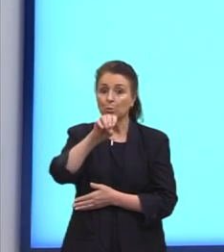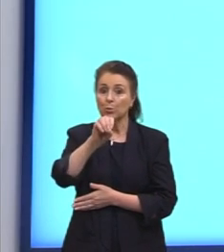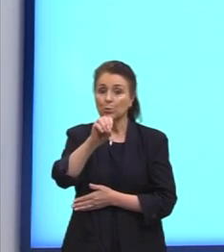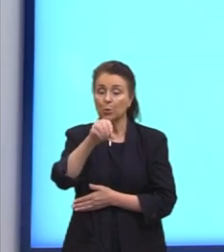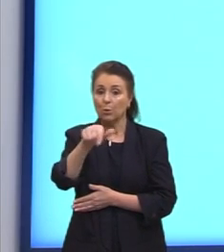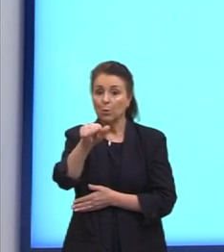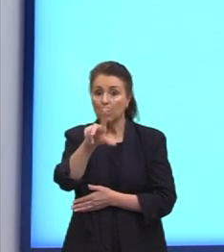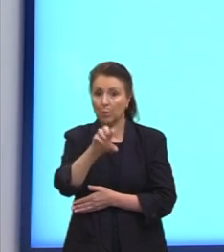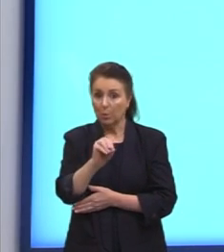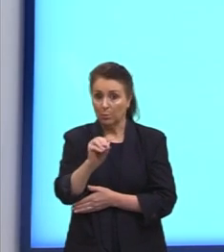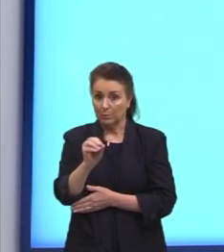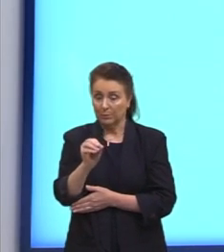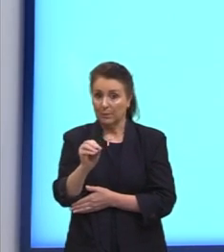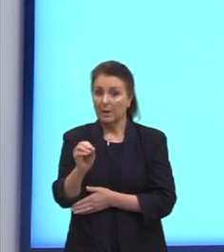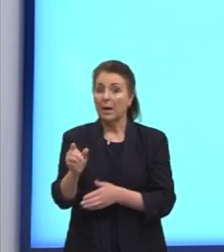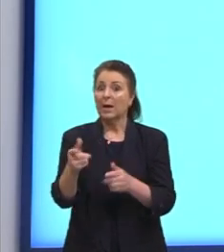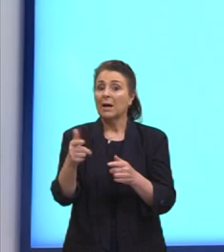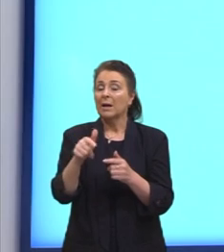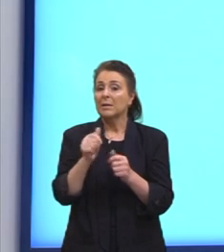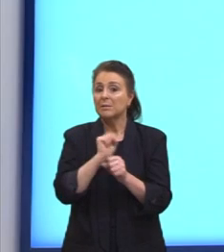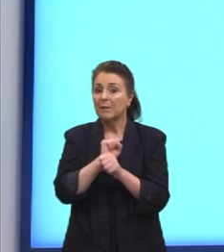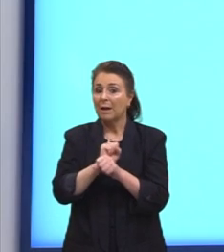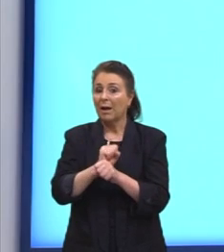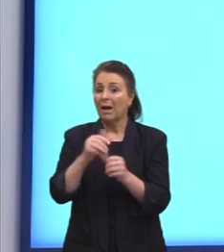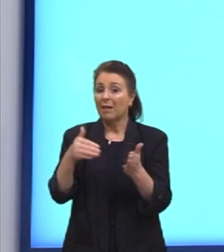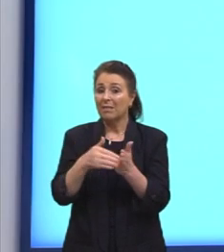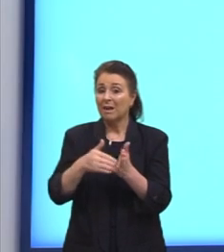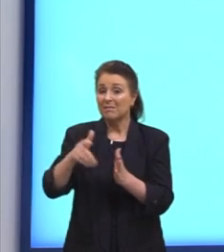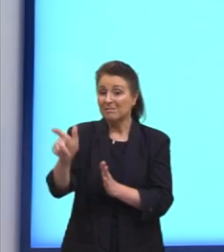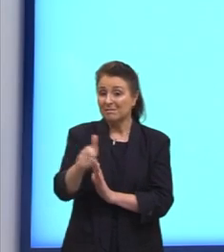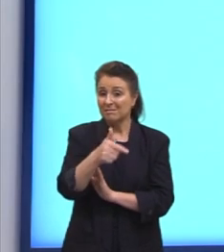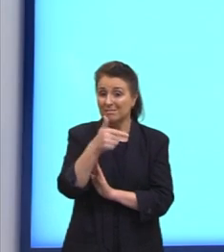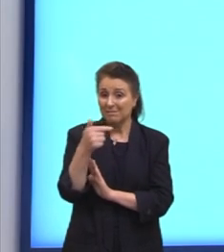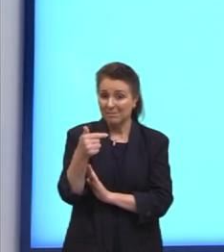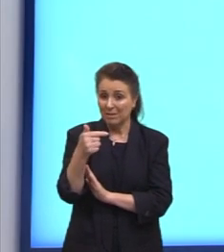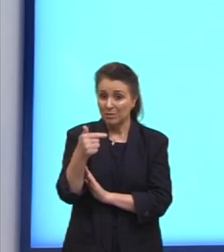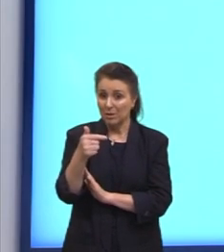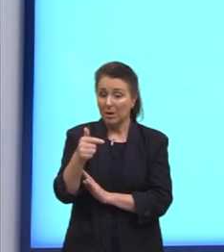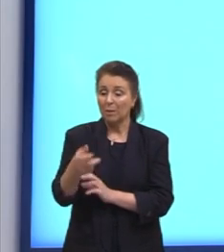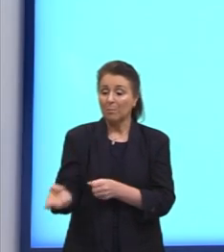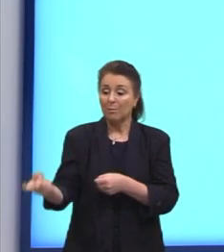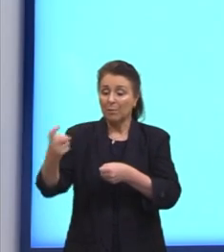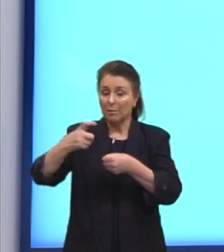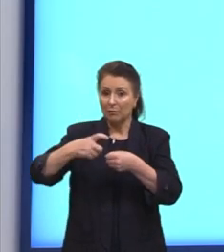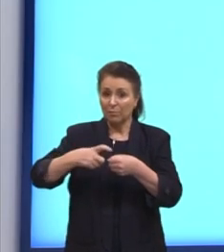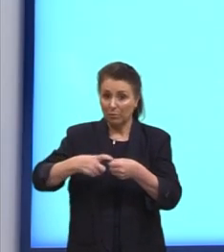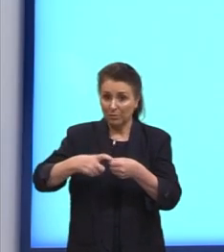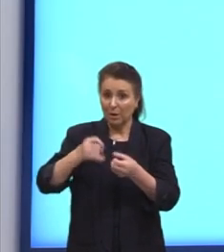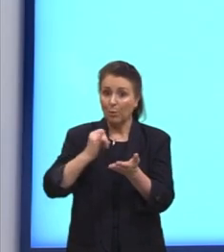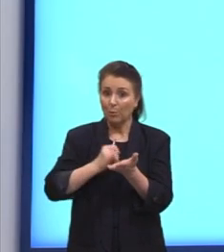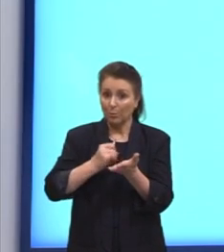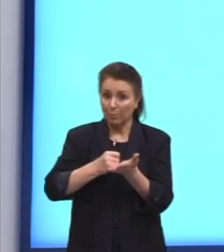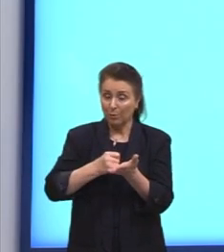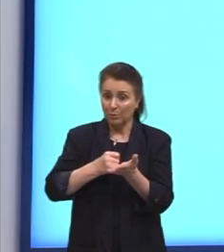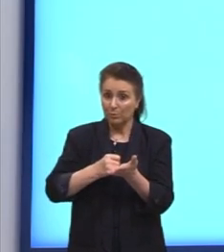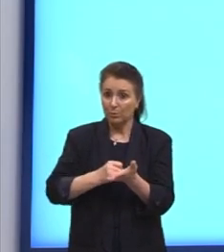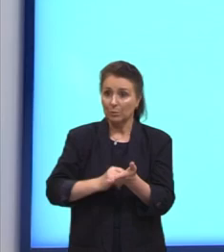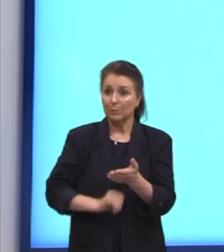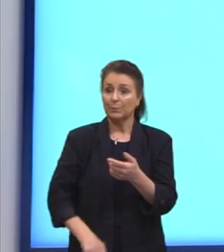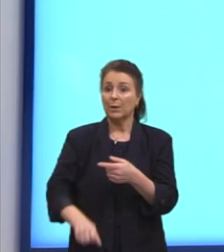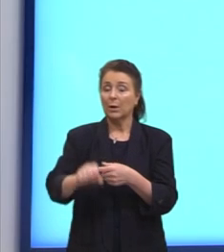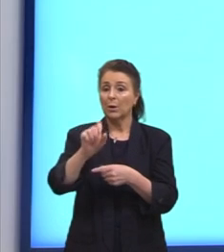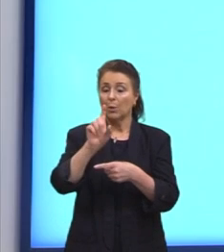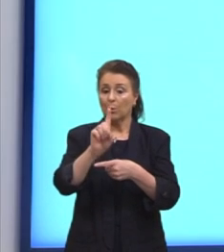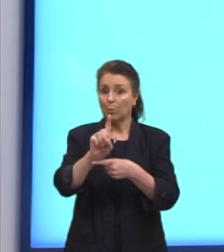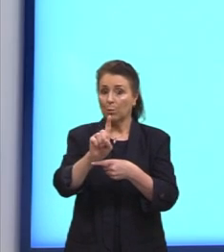a sétima pessoa do grupo a receber a restituição é igual a a letra A, 1 para 12,